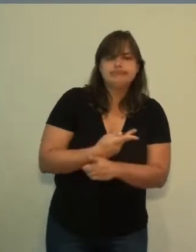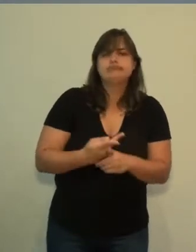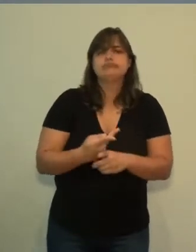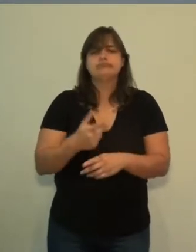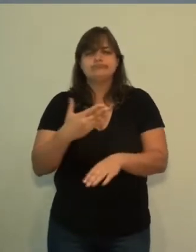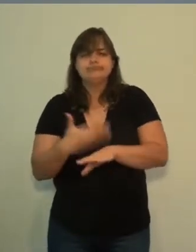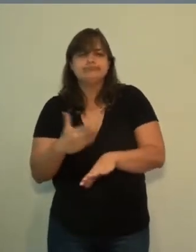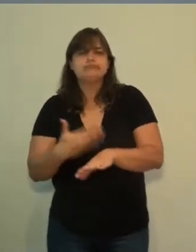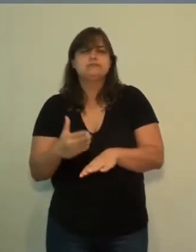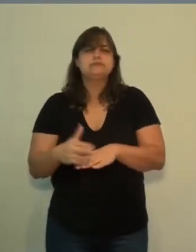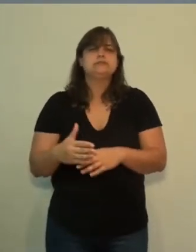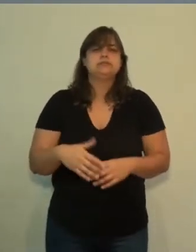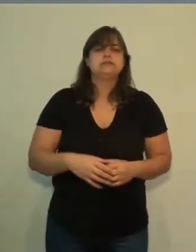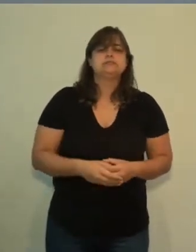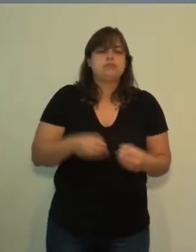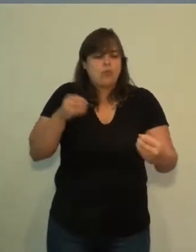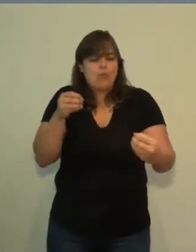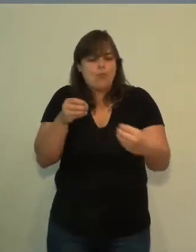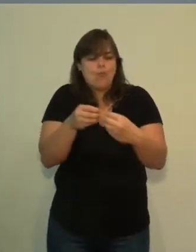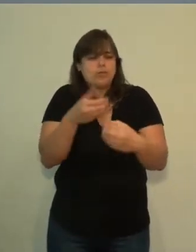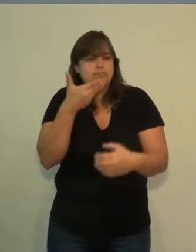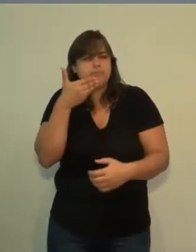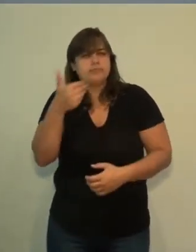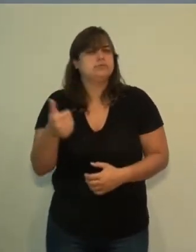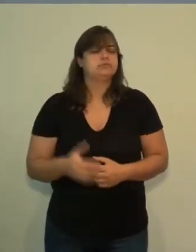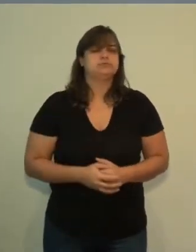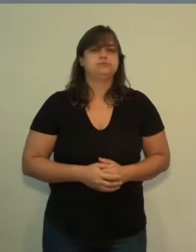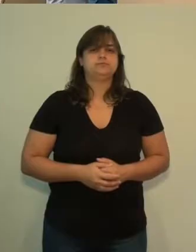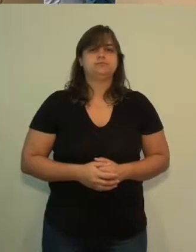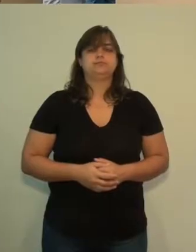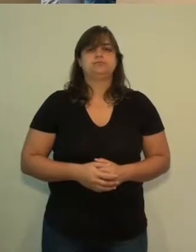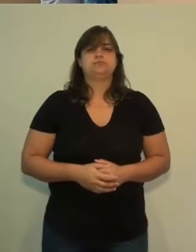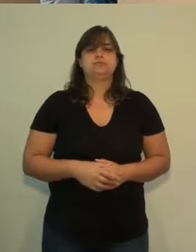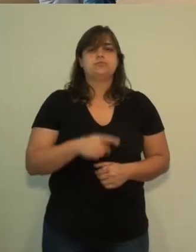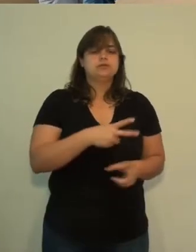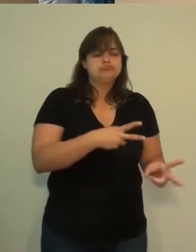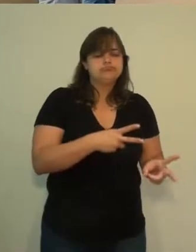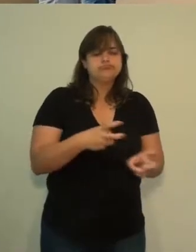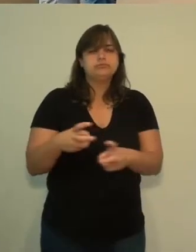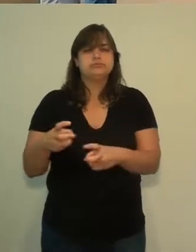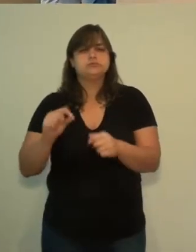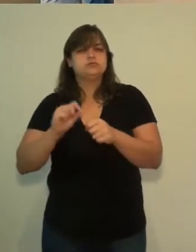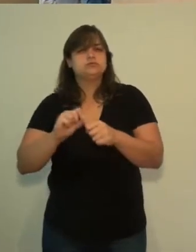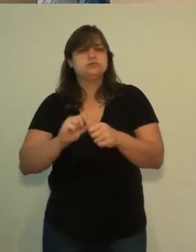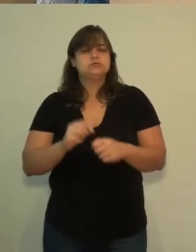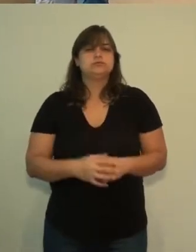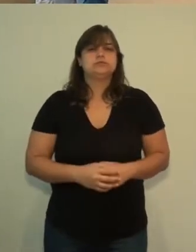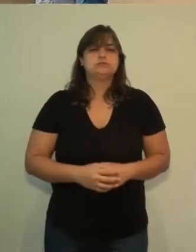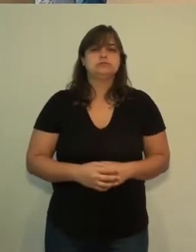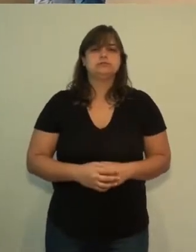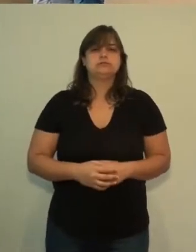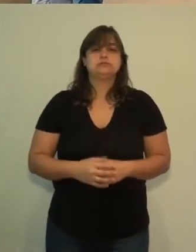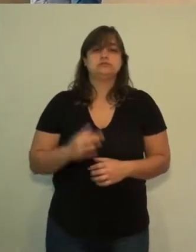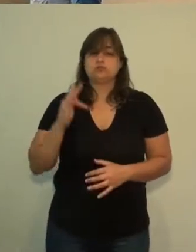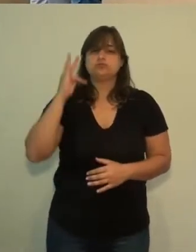aproximar o máximo possível desse ideal de durabilidade. Com esta visão de realizar serviços que